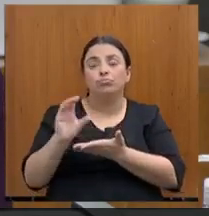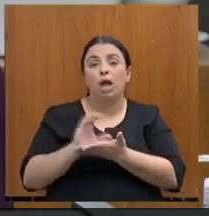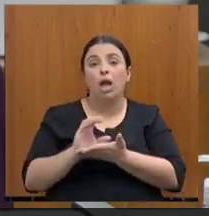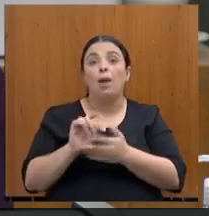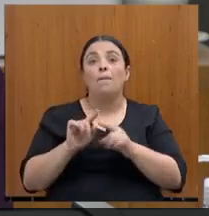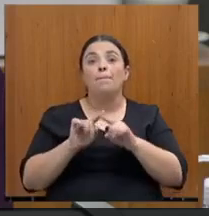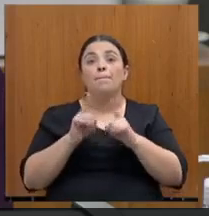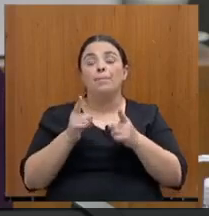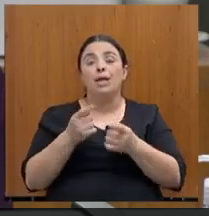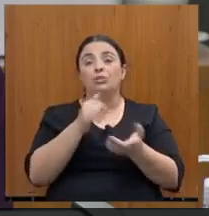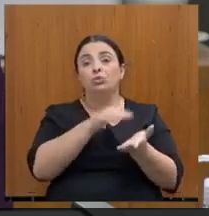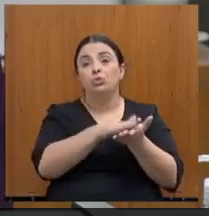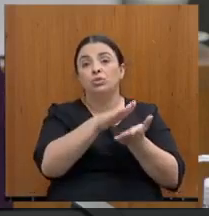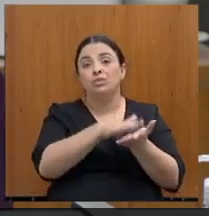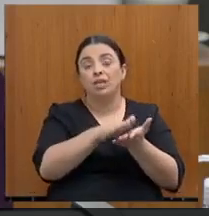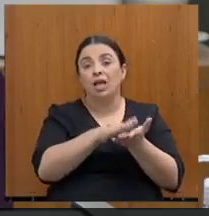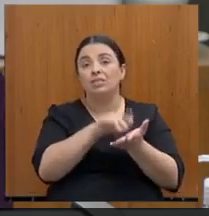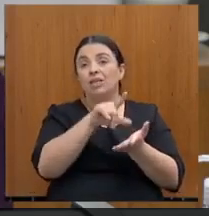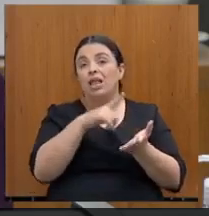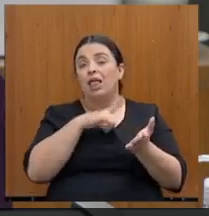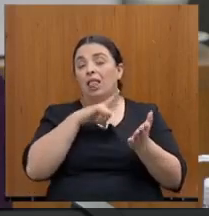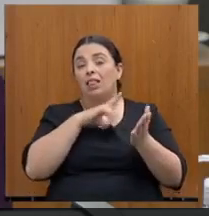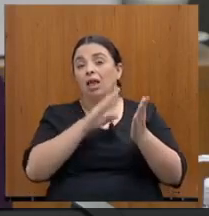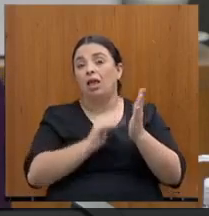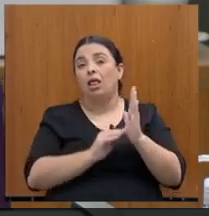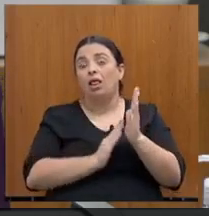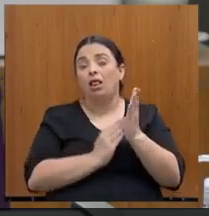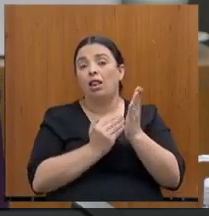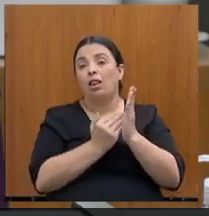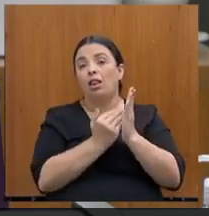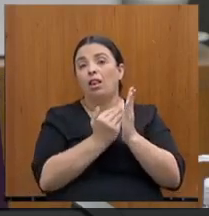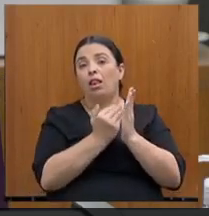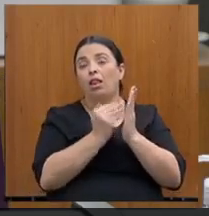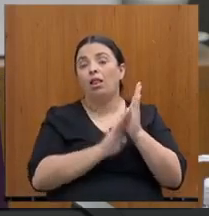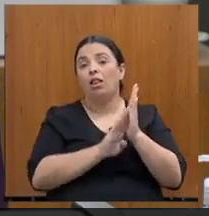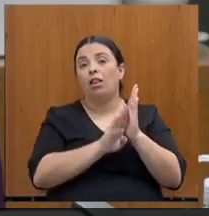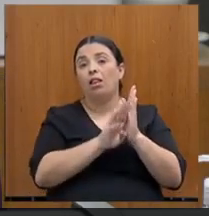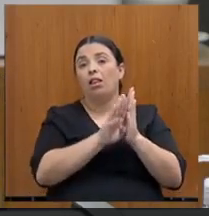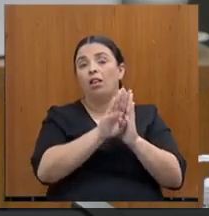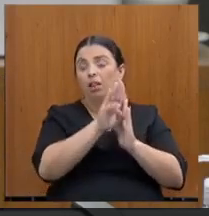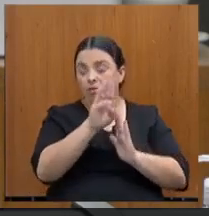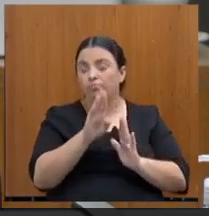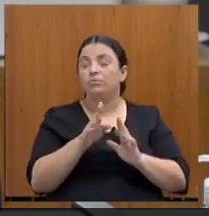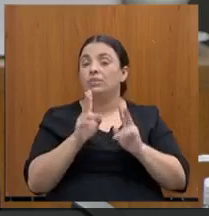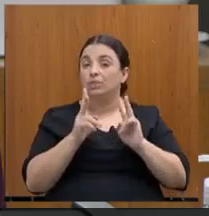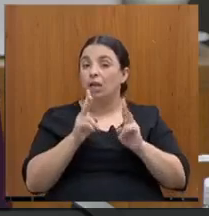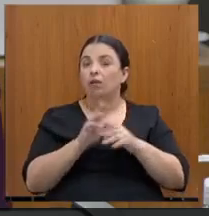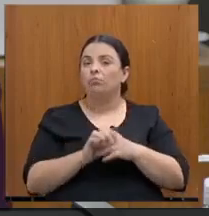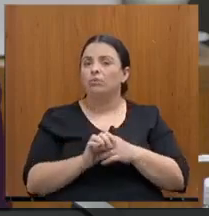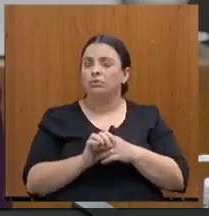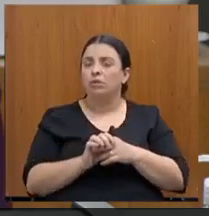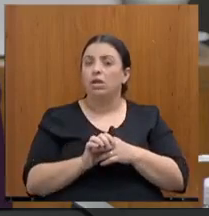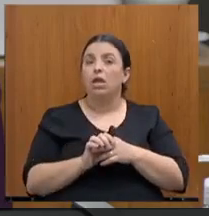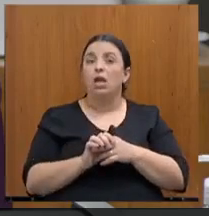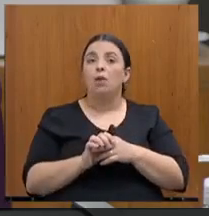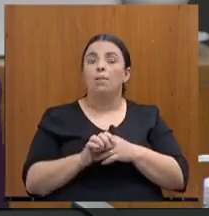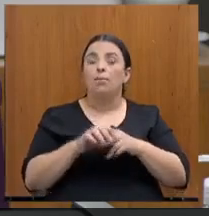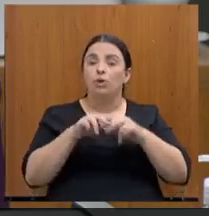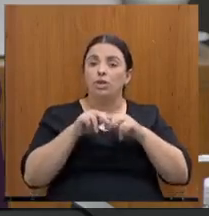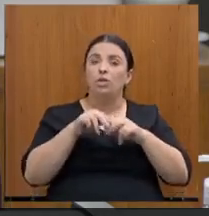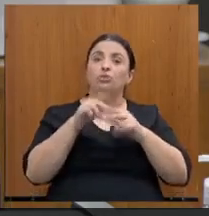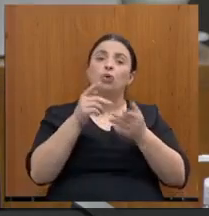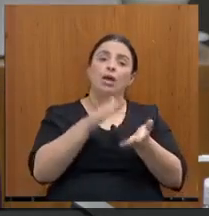elas têm crescimento vegetativo. A maior parcela dos gastos públicos em Minas Gerais é justamente com o pessoal